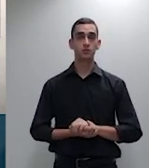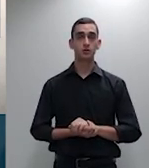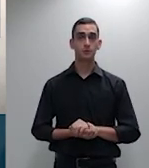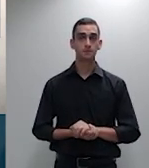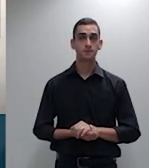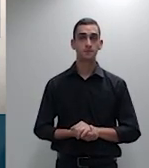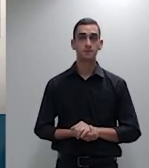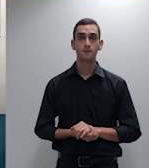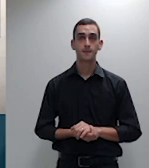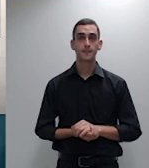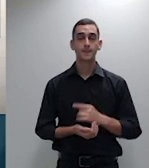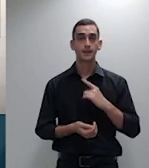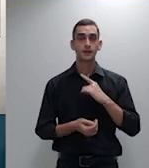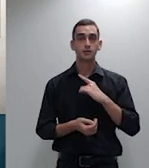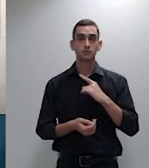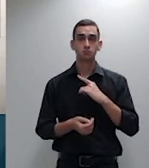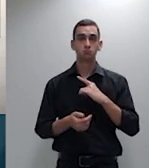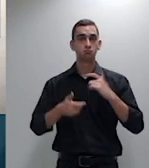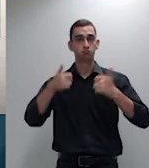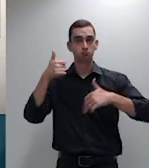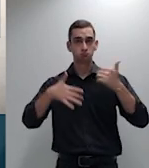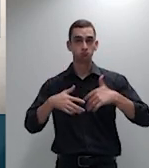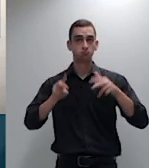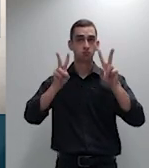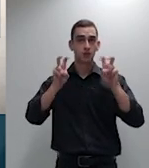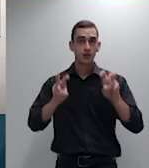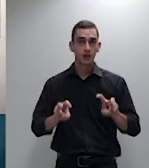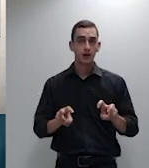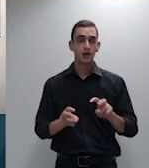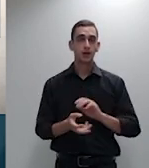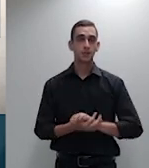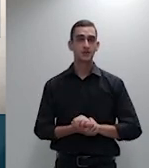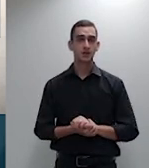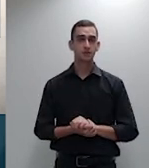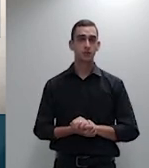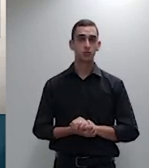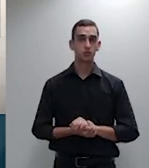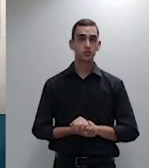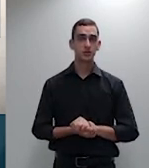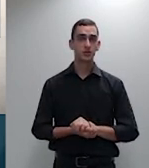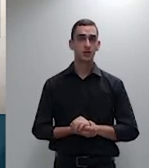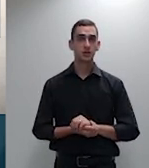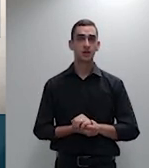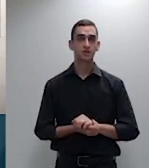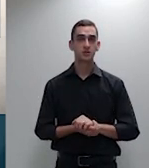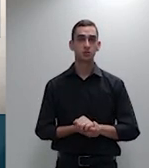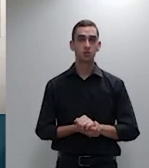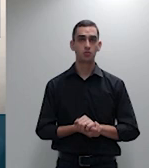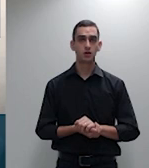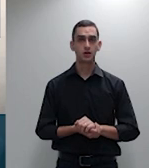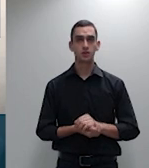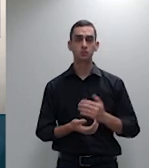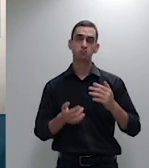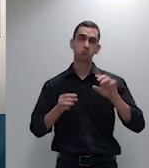falsidade é apenas uma reflexão o que acha o relator presidente